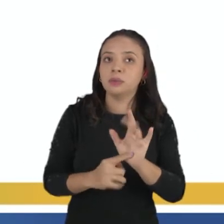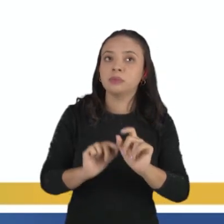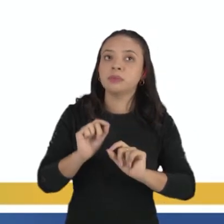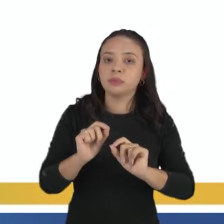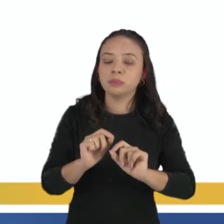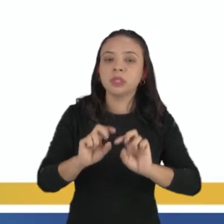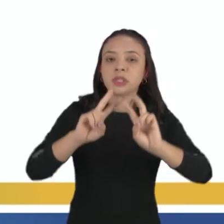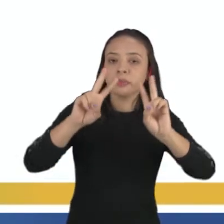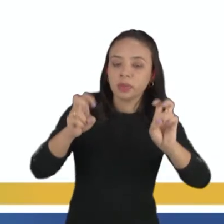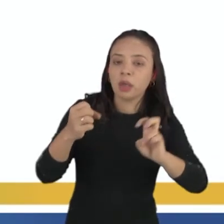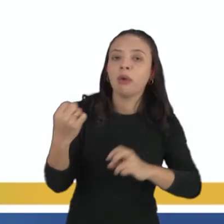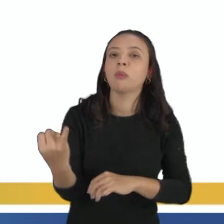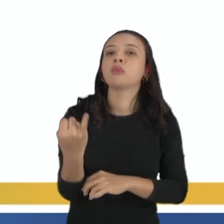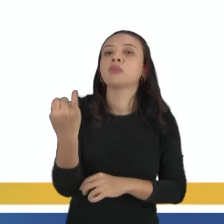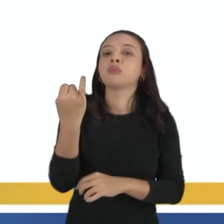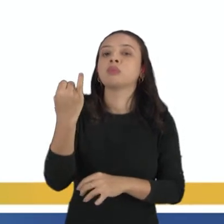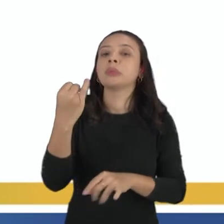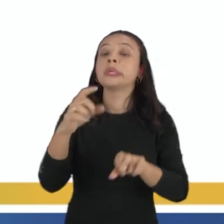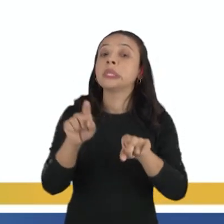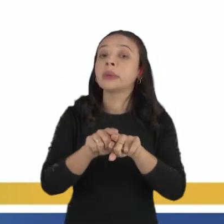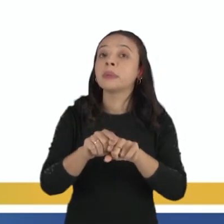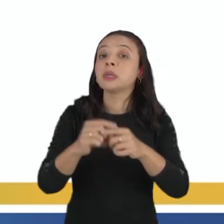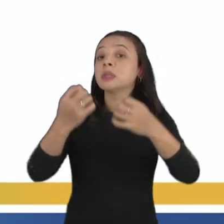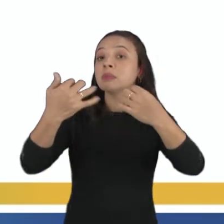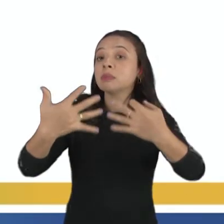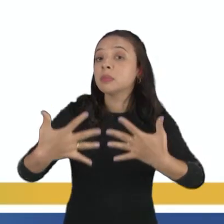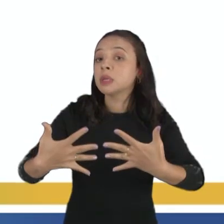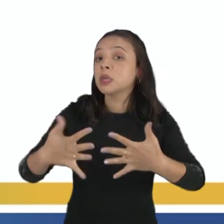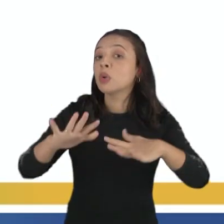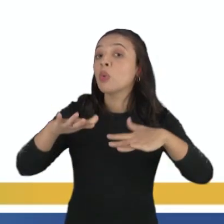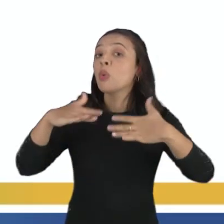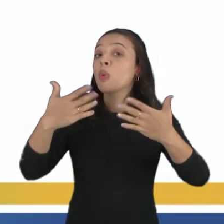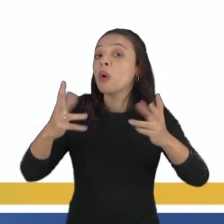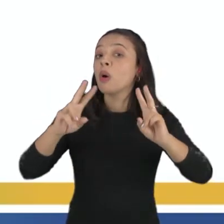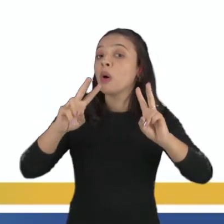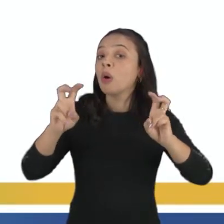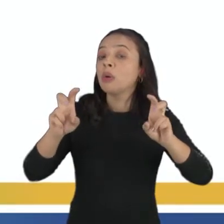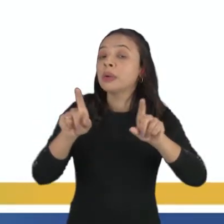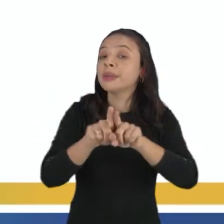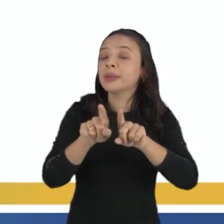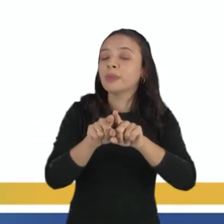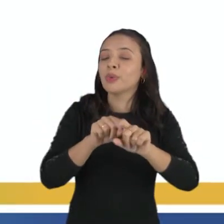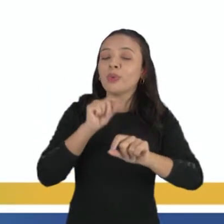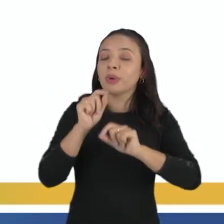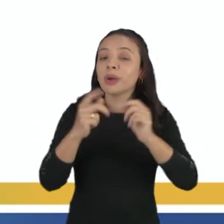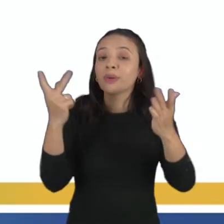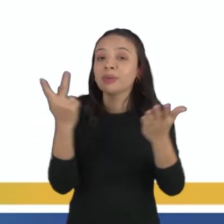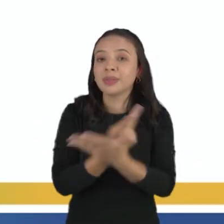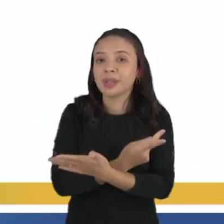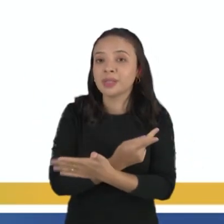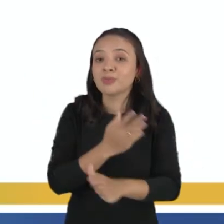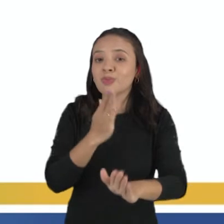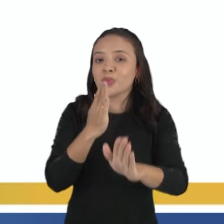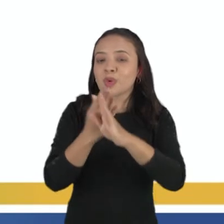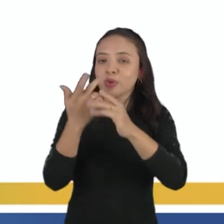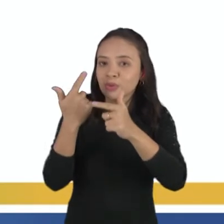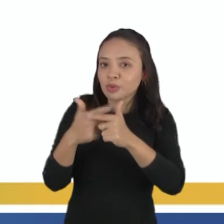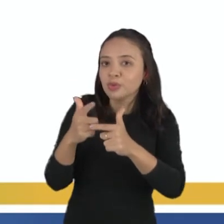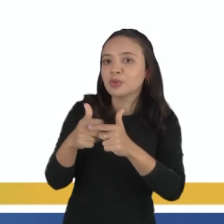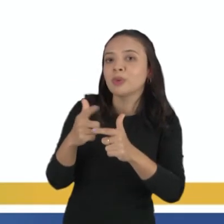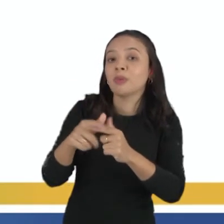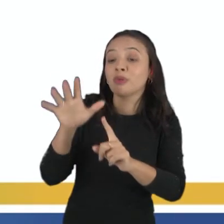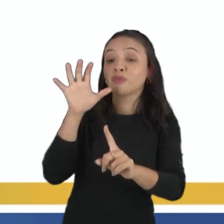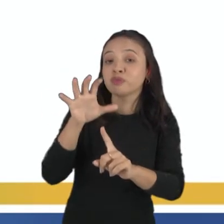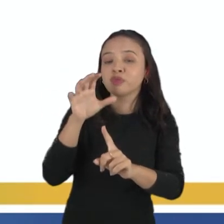é um assunto de extrema importância. E qual é esse assunto e o que esse problema vem causando nos